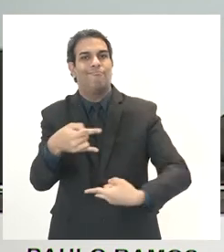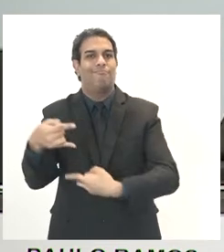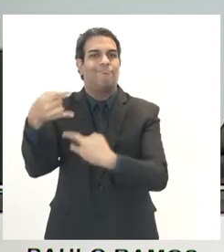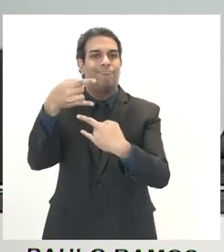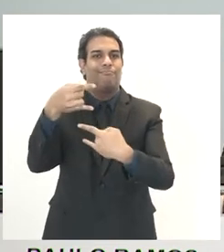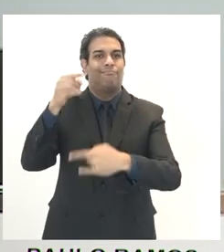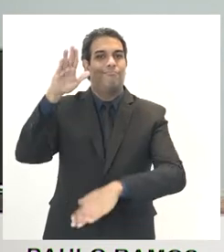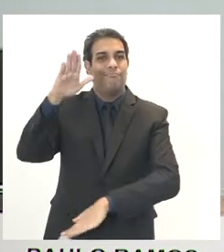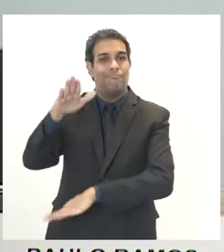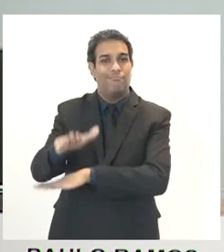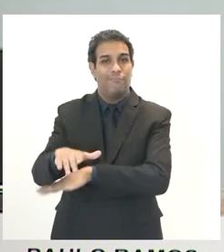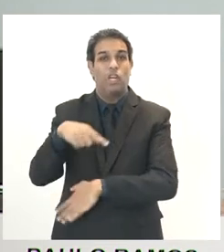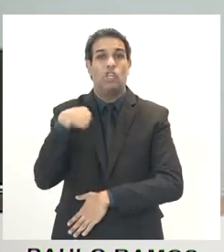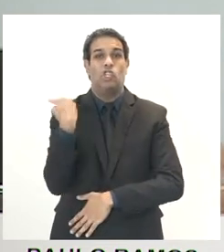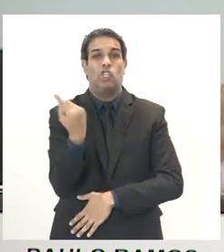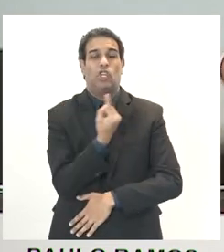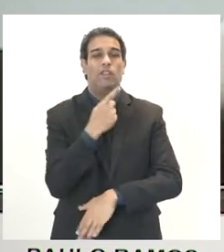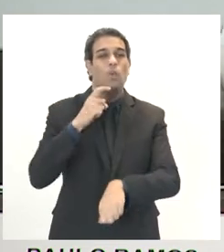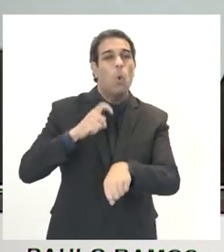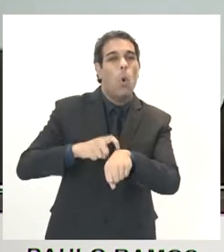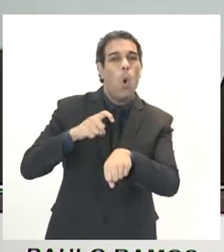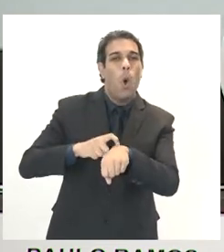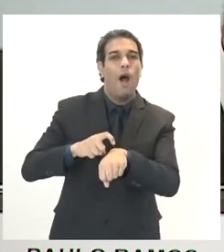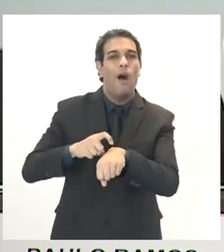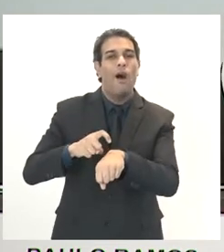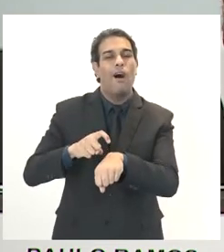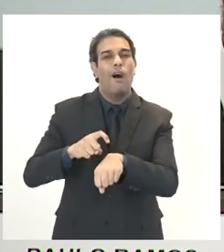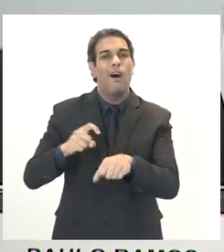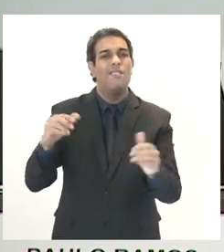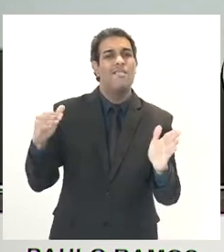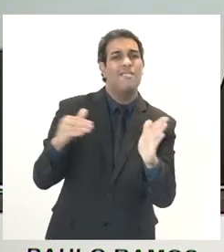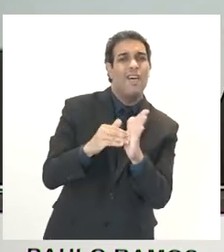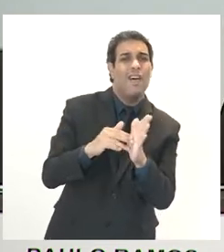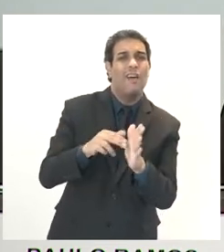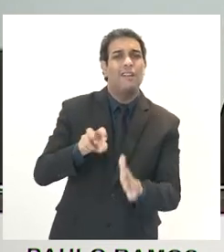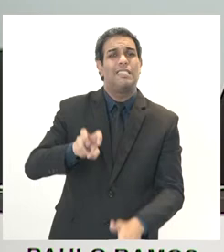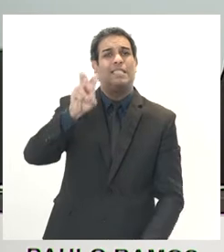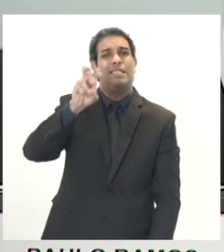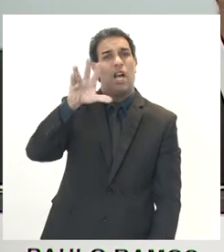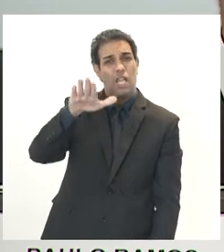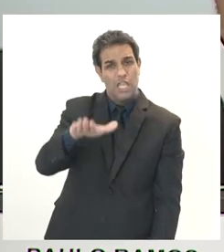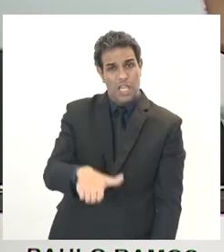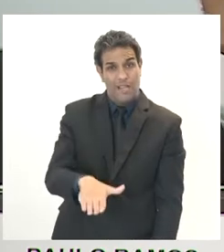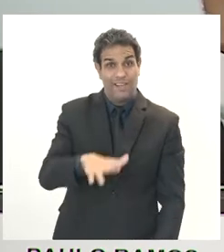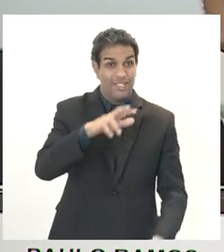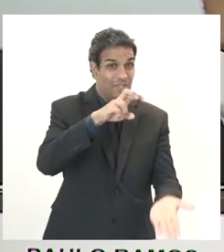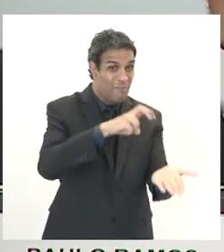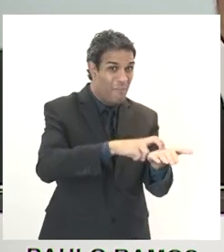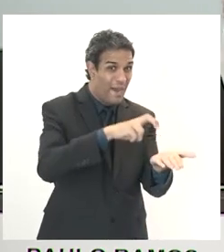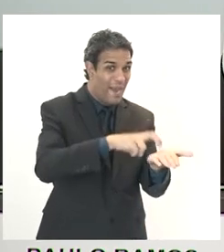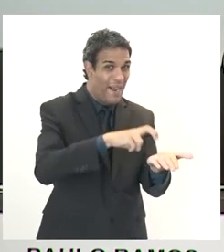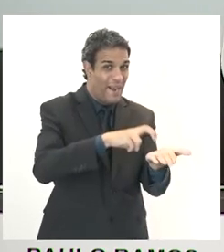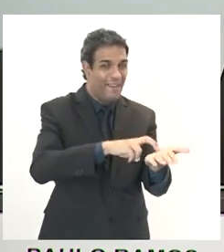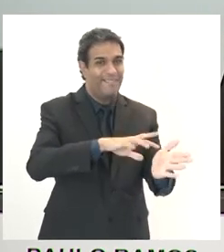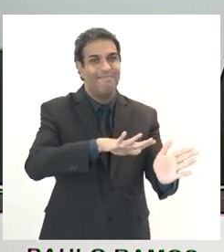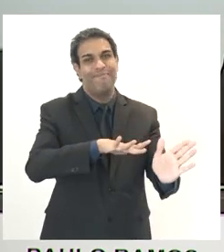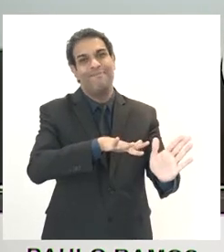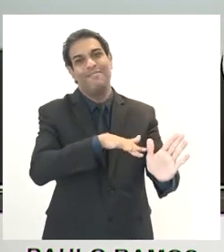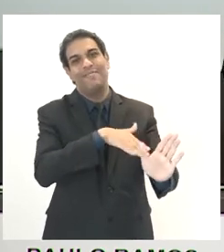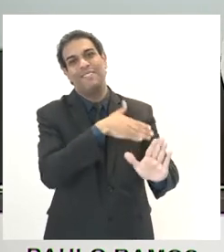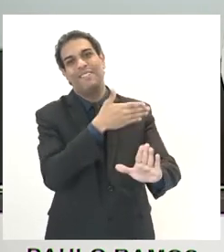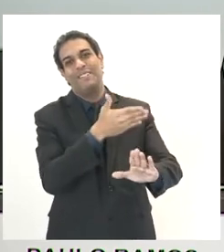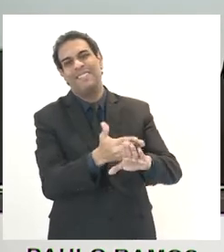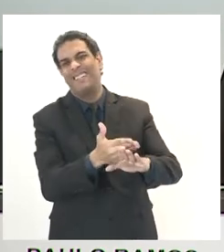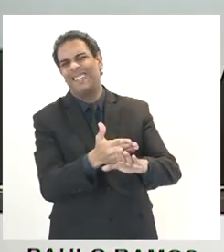17 horas, com alguma tolerância. Que é da parte da manhã. Nós íamos conduzir até